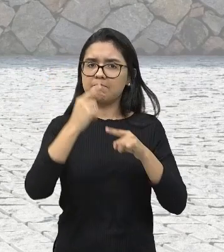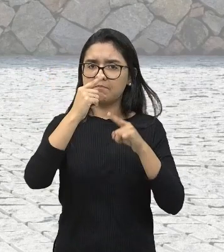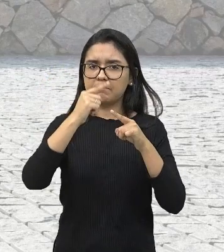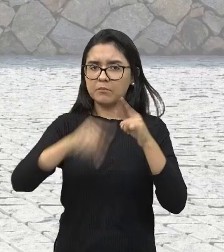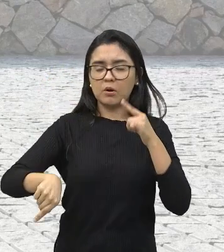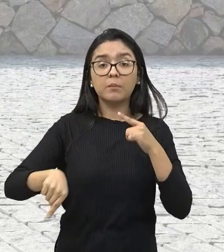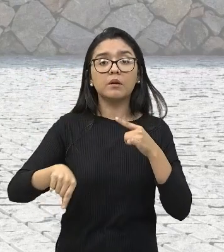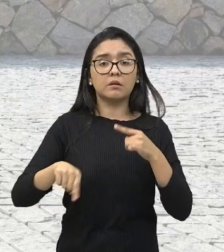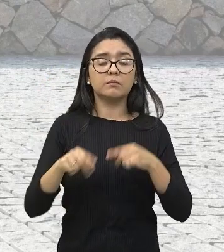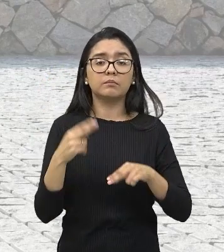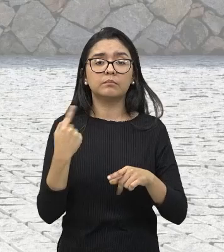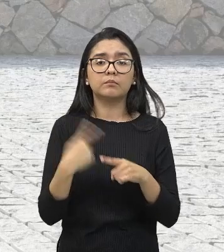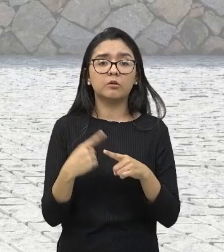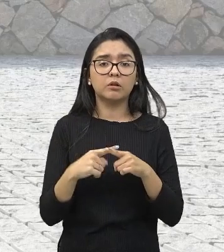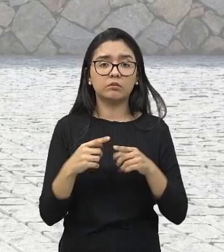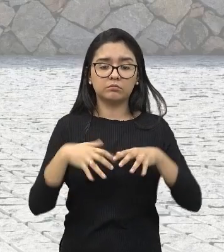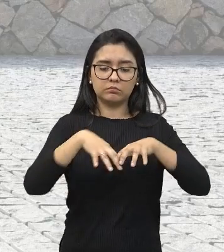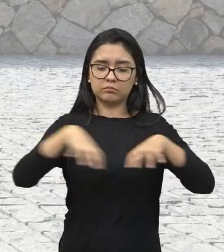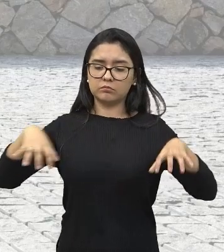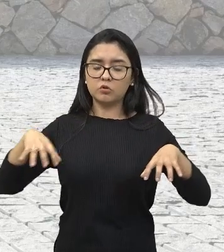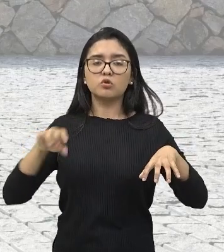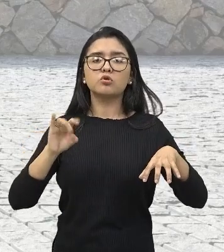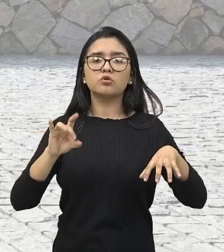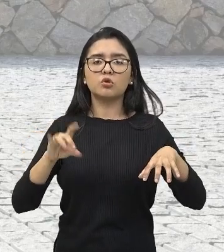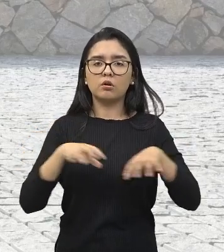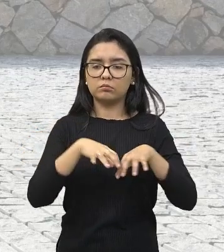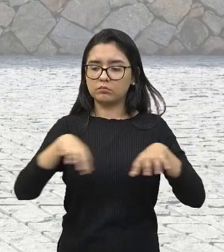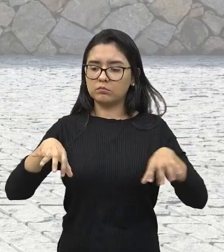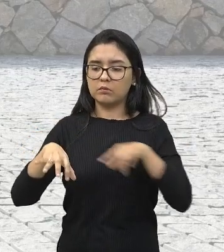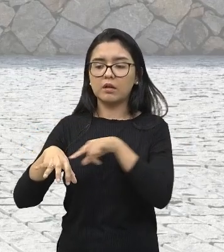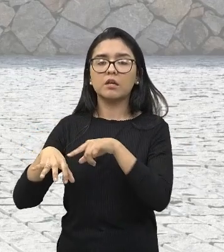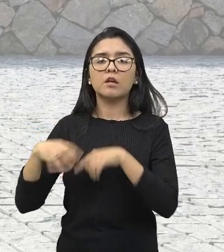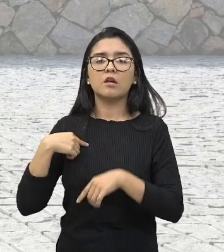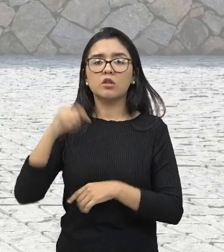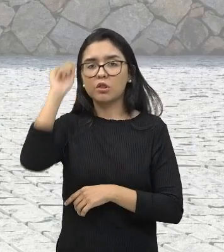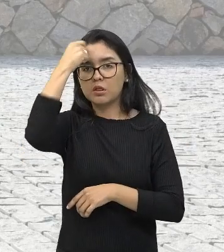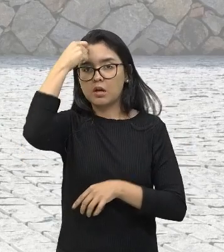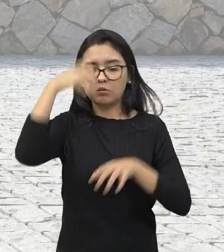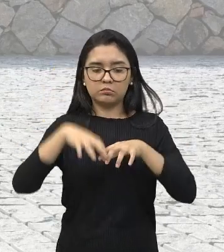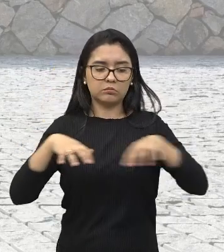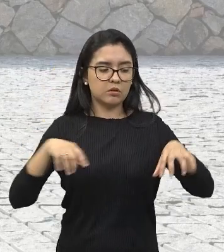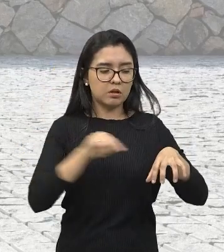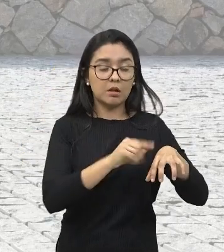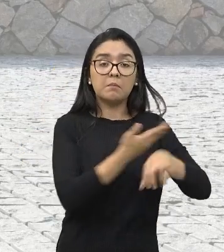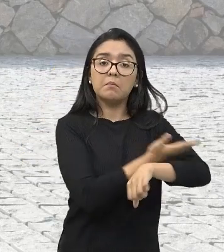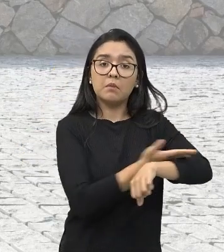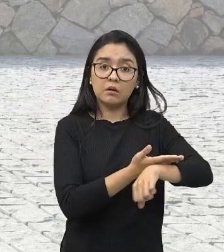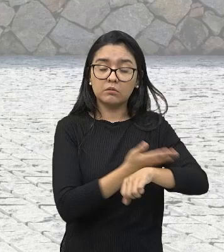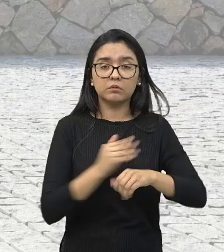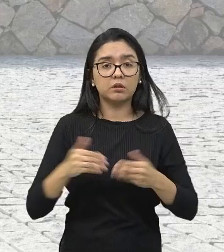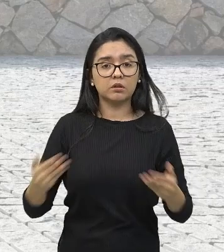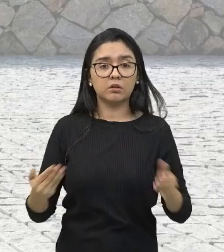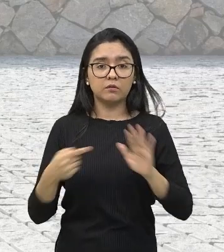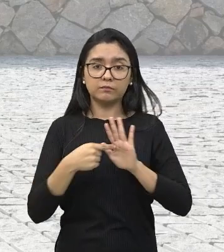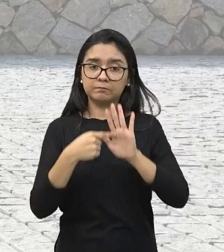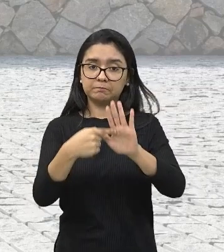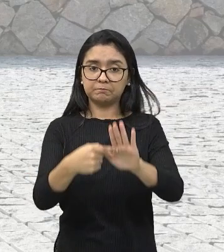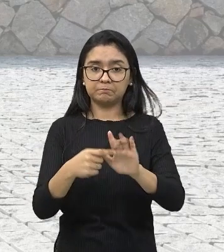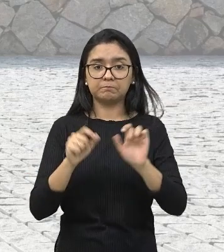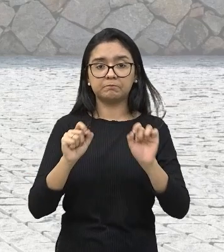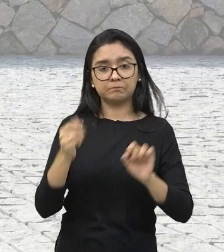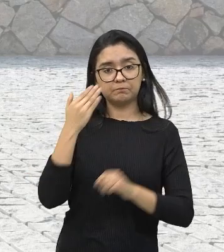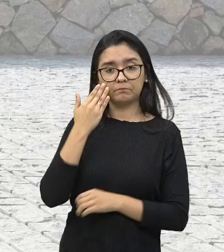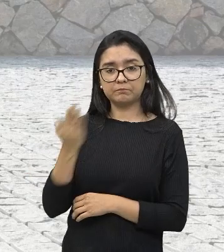urbanos, para quê? Para que apenas negros habitem, afastados das pessoas brancas. Então, aqui a gente trouxe uma ilustração